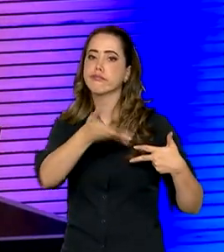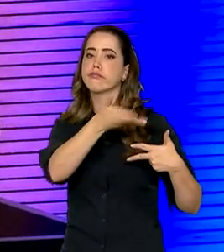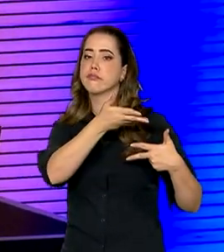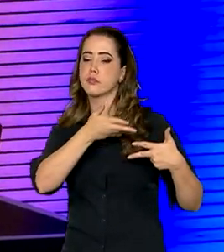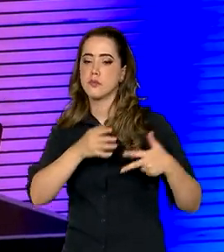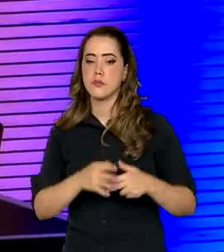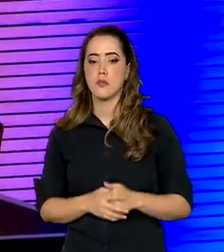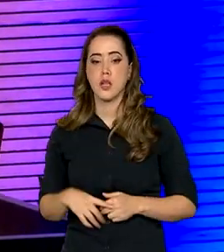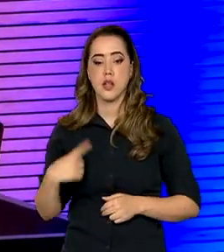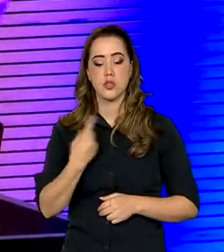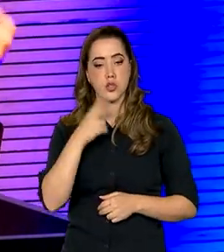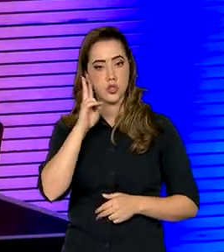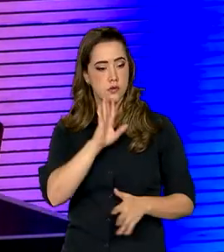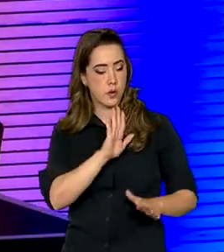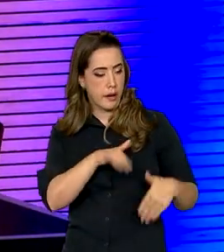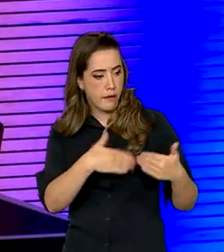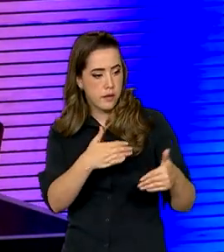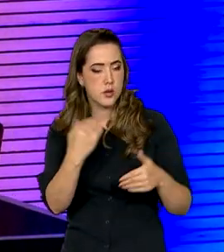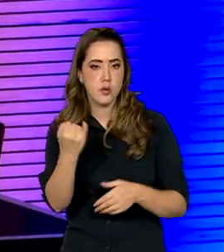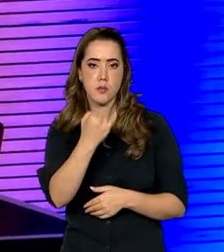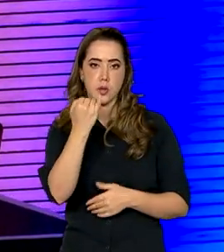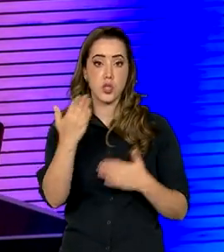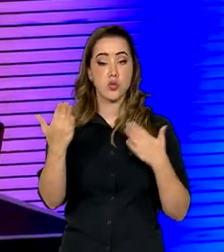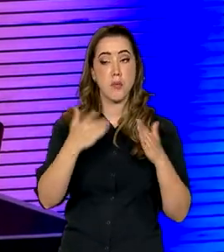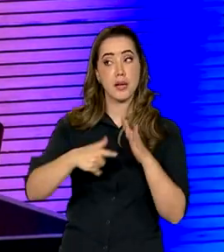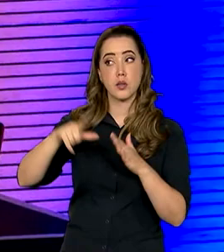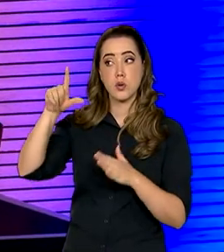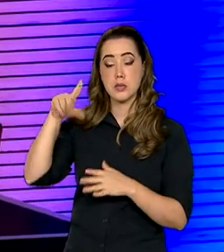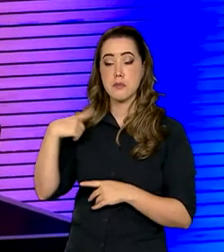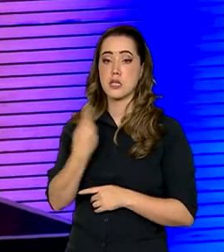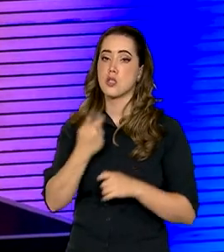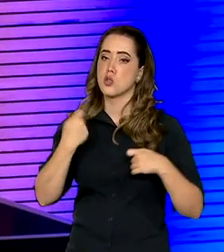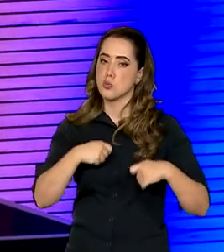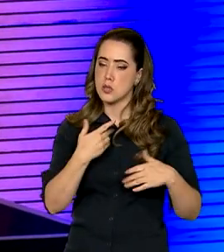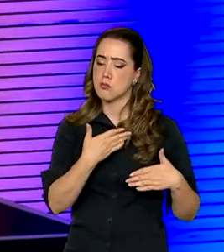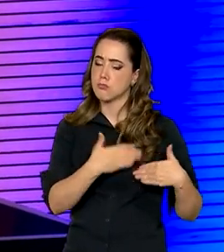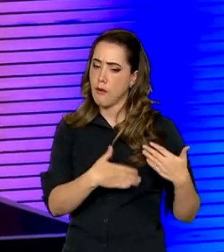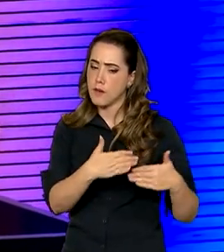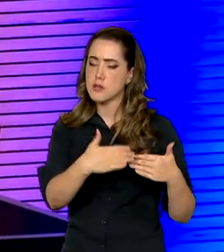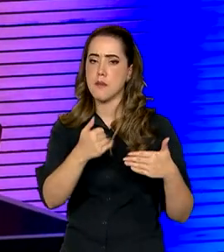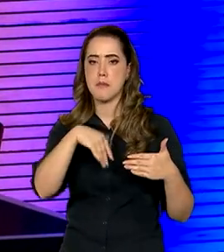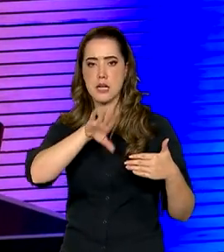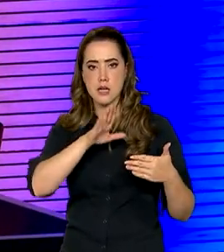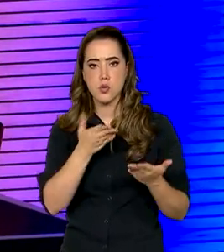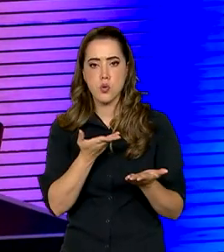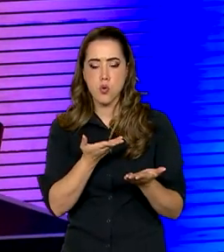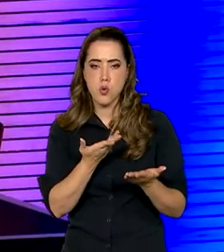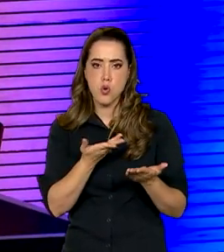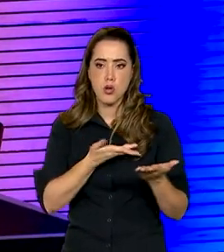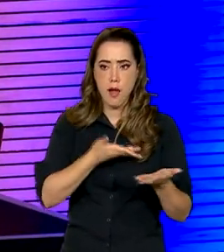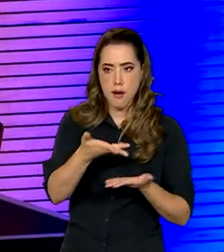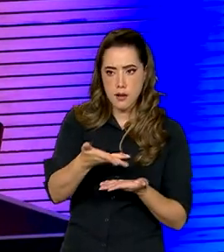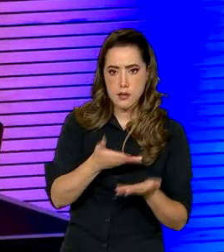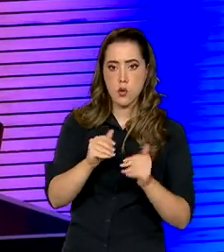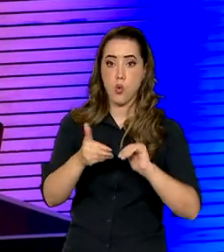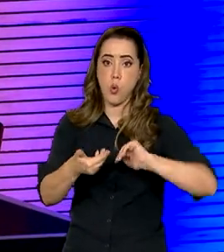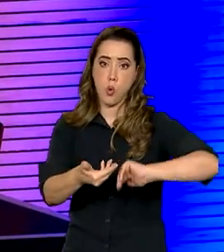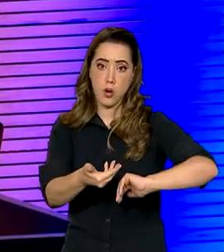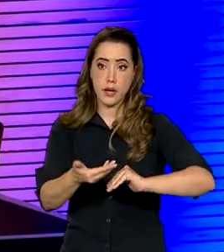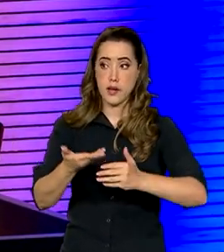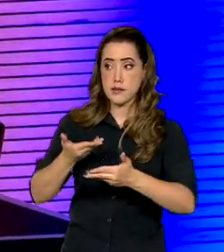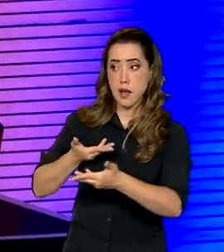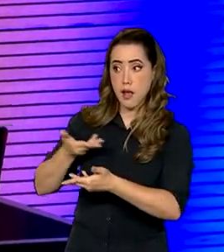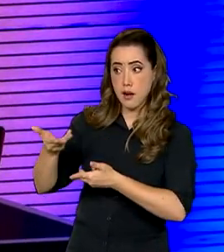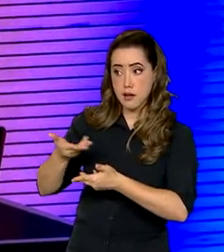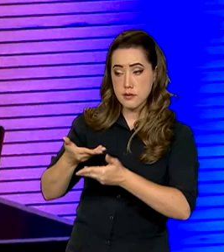Avançou muito em relação ao passado, mas nós temos muito o que caminhar na relação com o Congresso. A relação com o